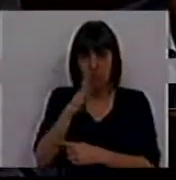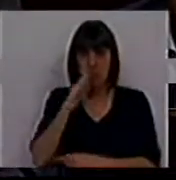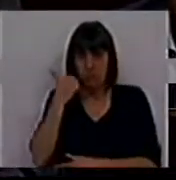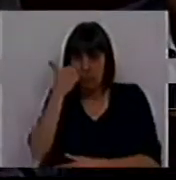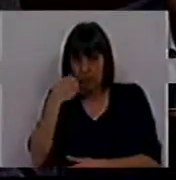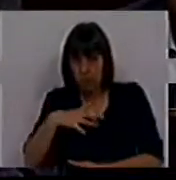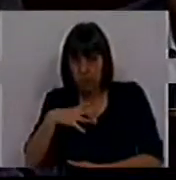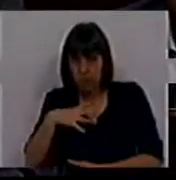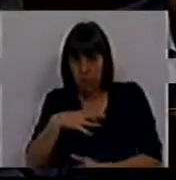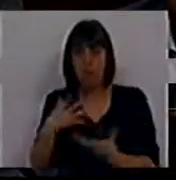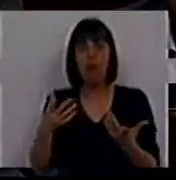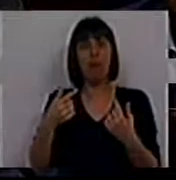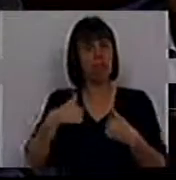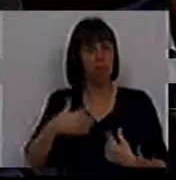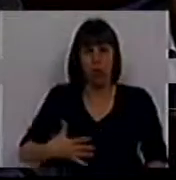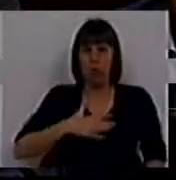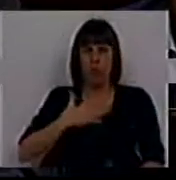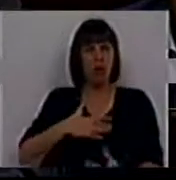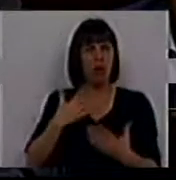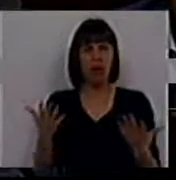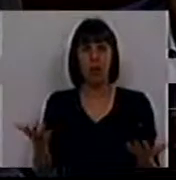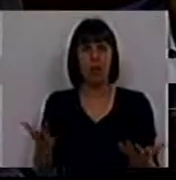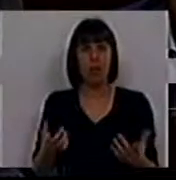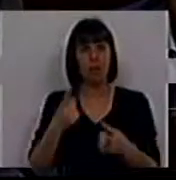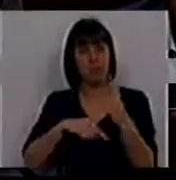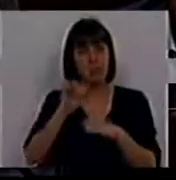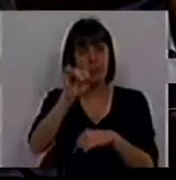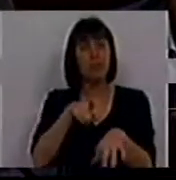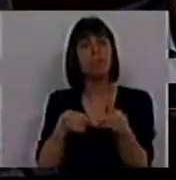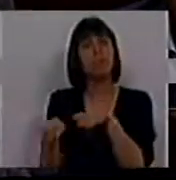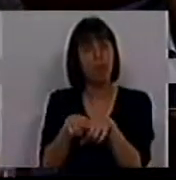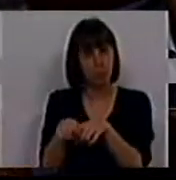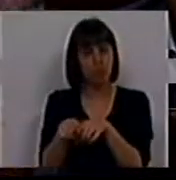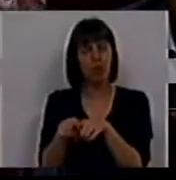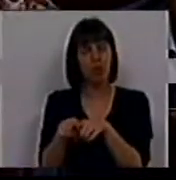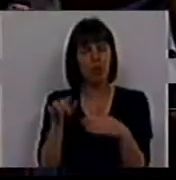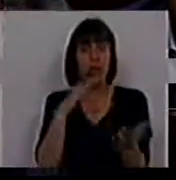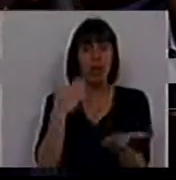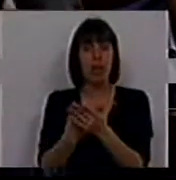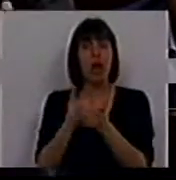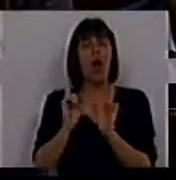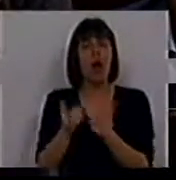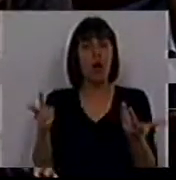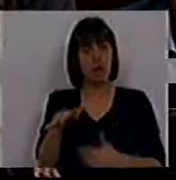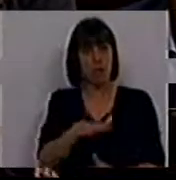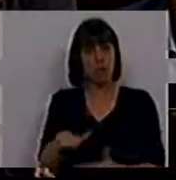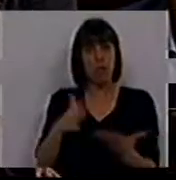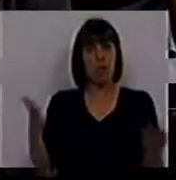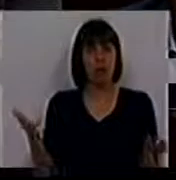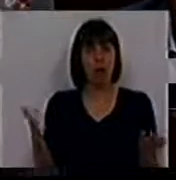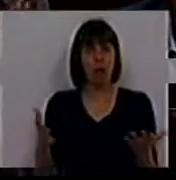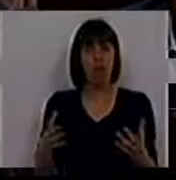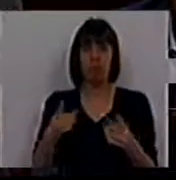envergonhados. Nós não queremos isto. É a vossa política que levou a esta situação.